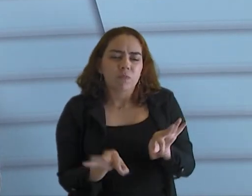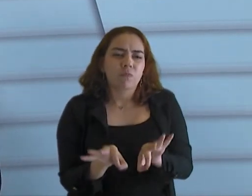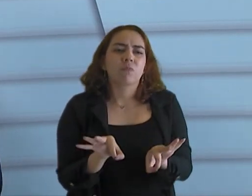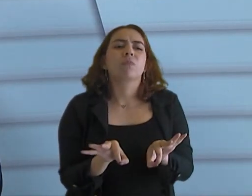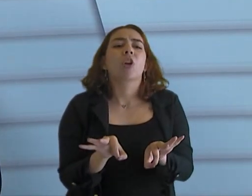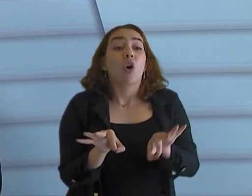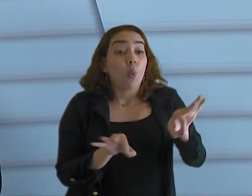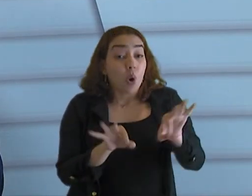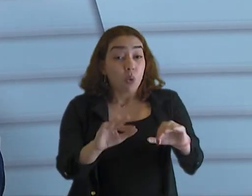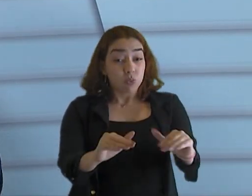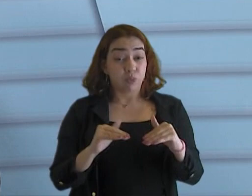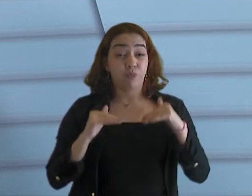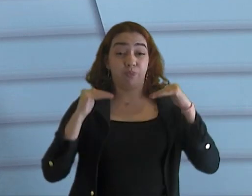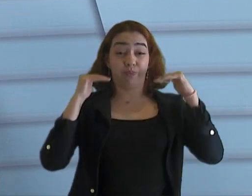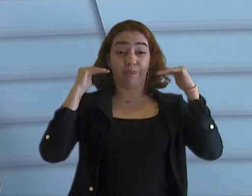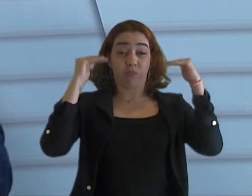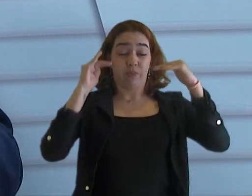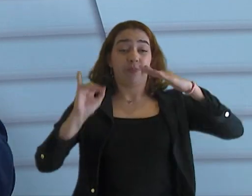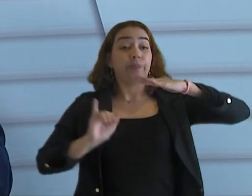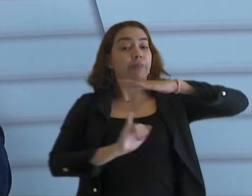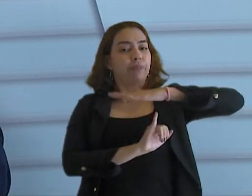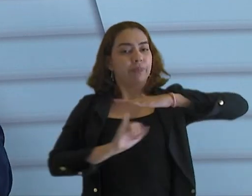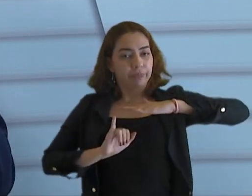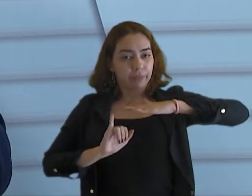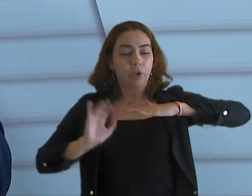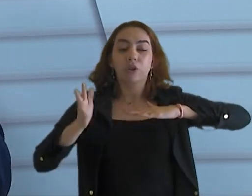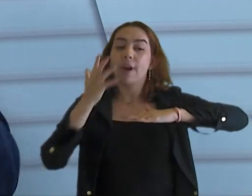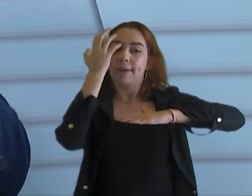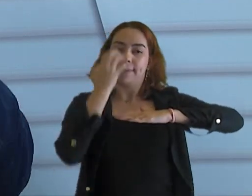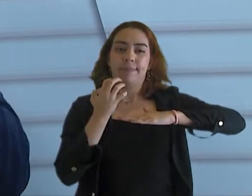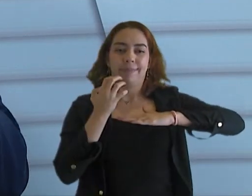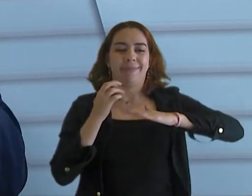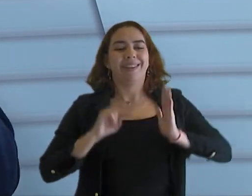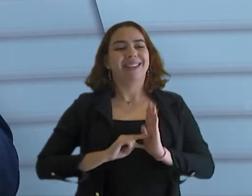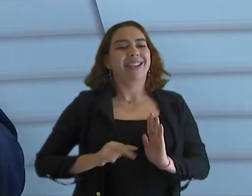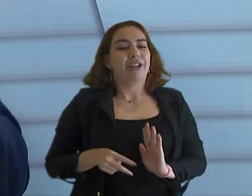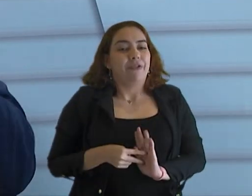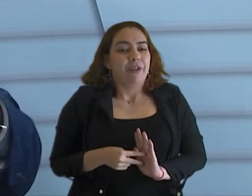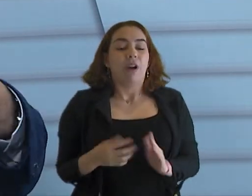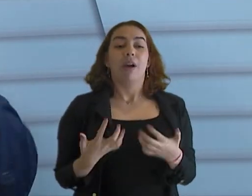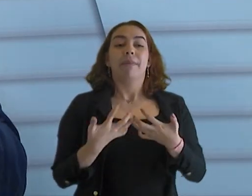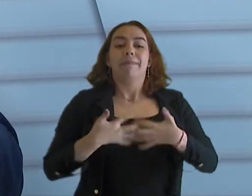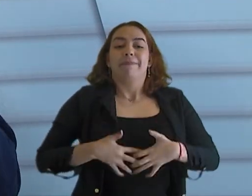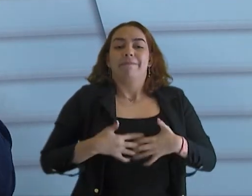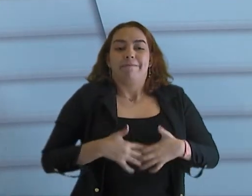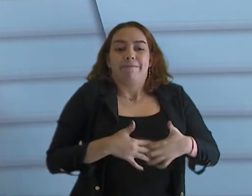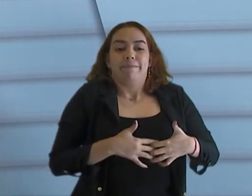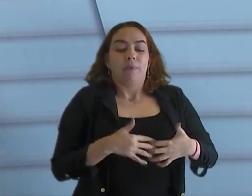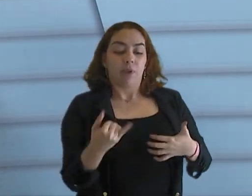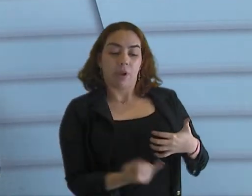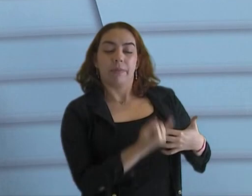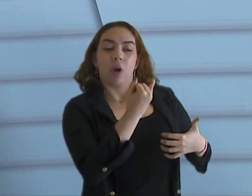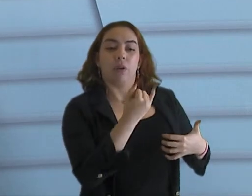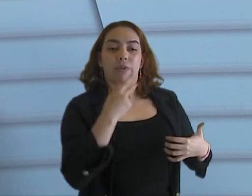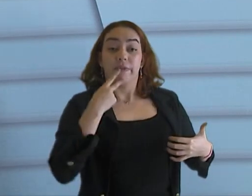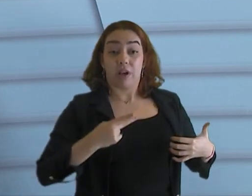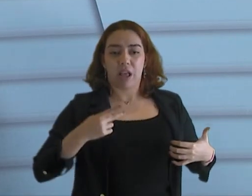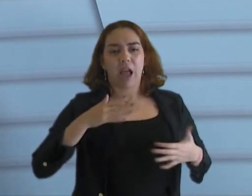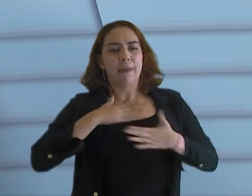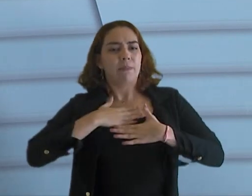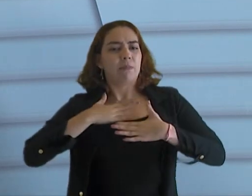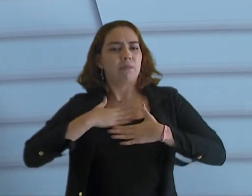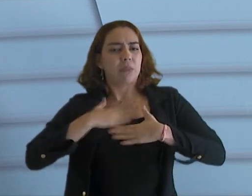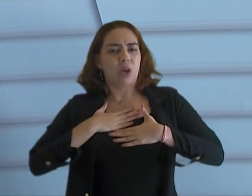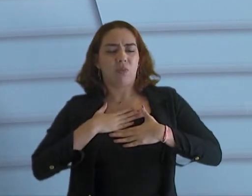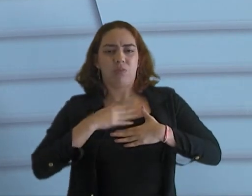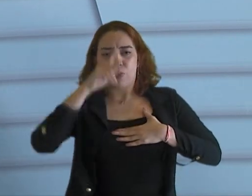institucionalização do tribunal. O que é importante para o tribunal é a instituição. Não é o gestor de plantão. Não sou eu que sou importante. O importante é o tribunal de contas.